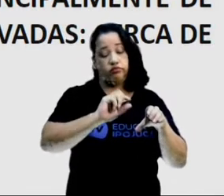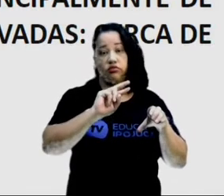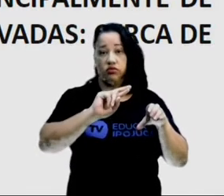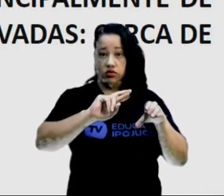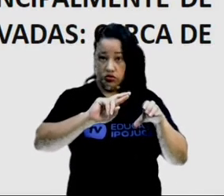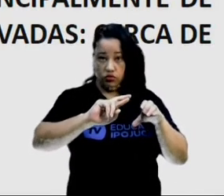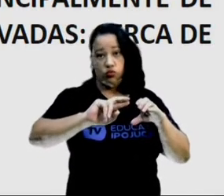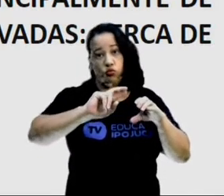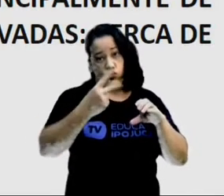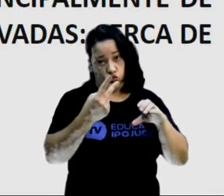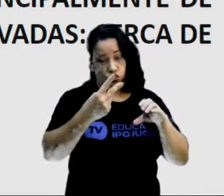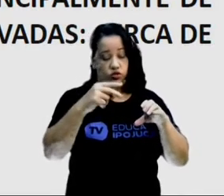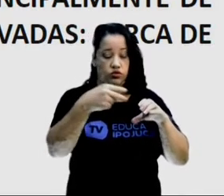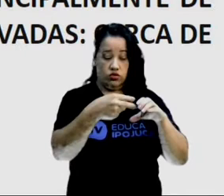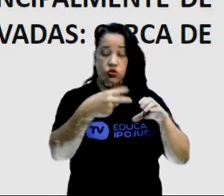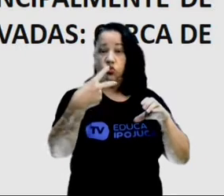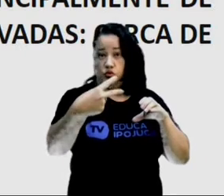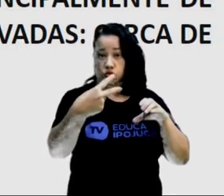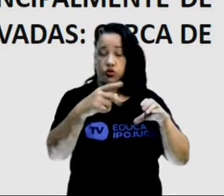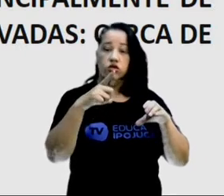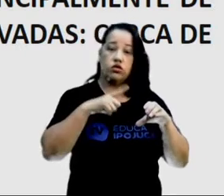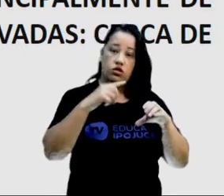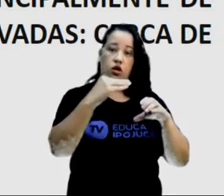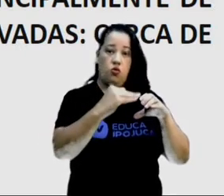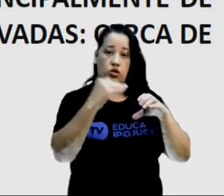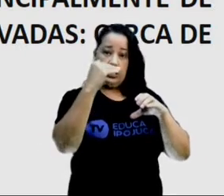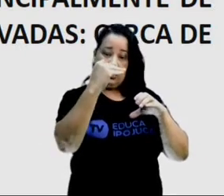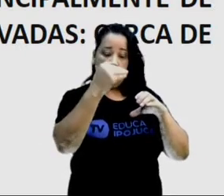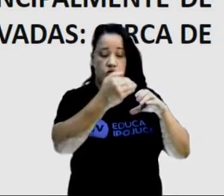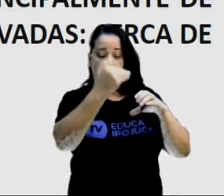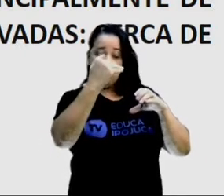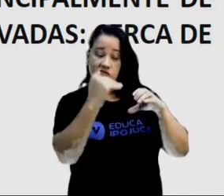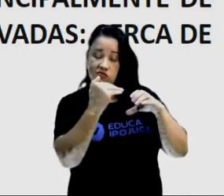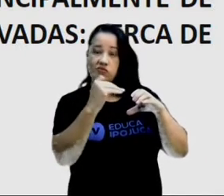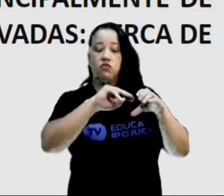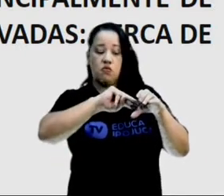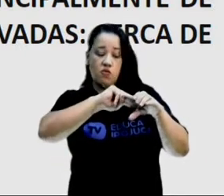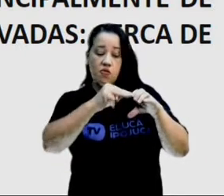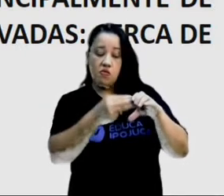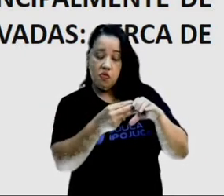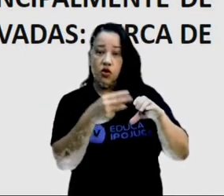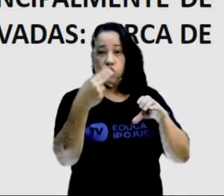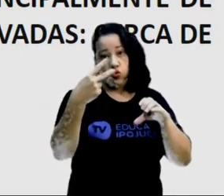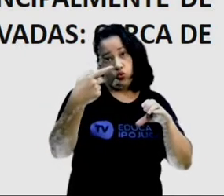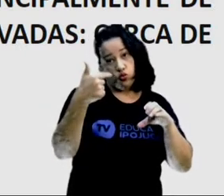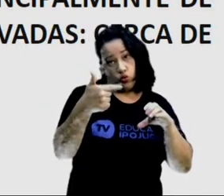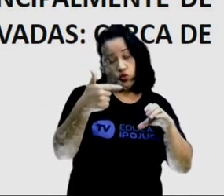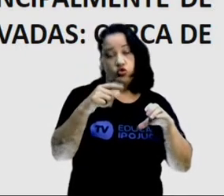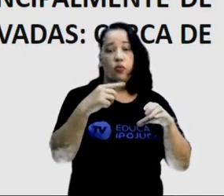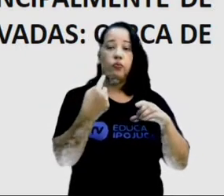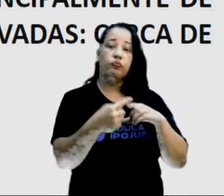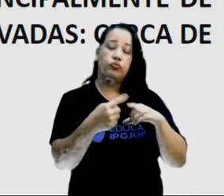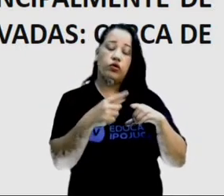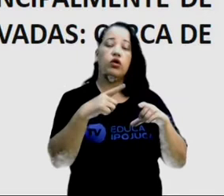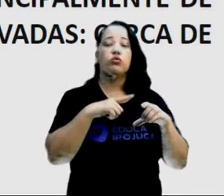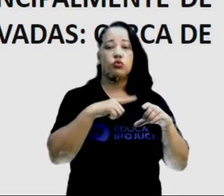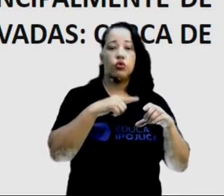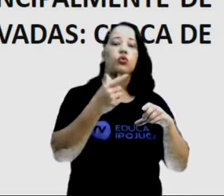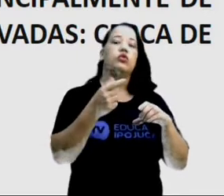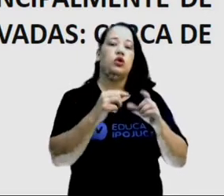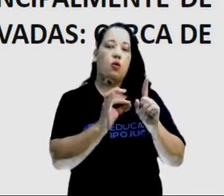o manto superior e o manto inferior, que apresentam temperaturas diferentes.